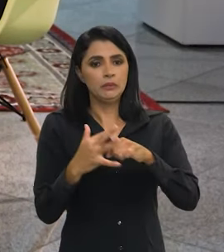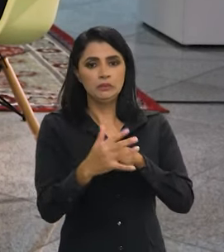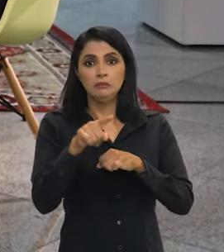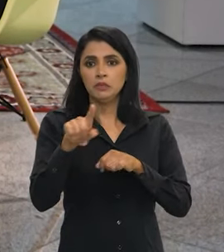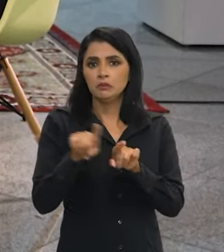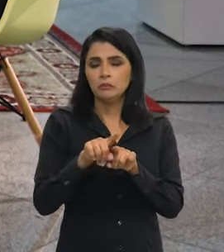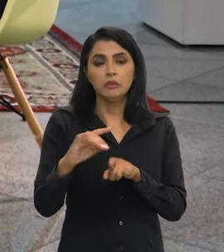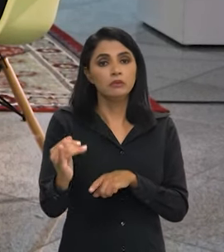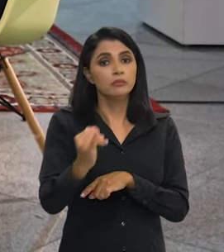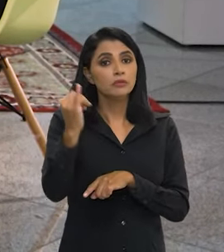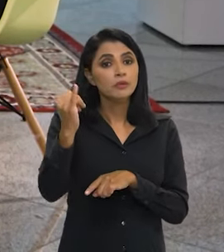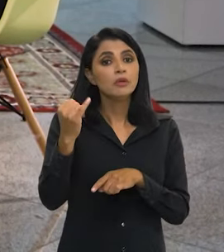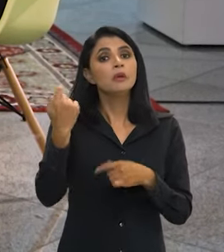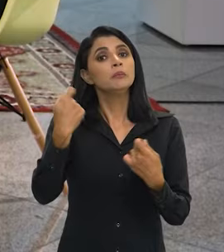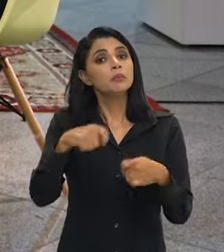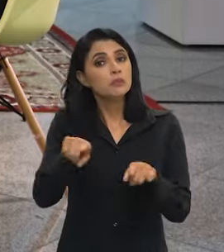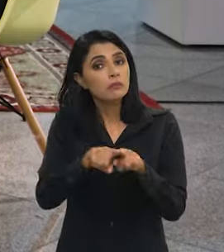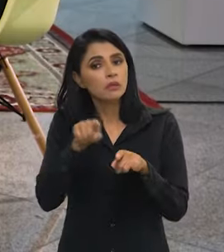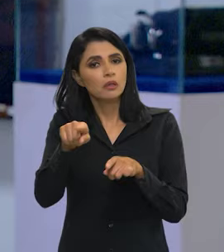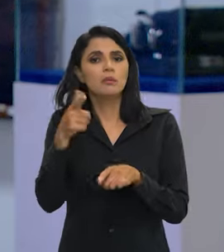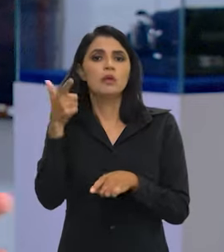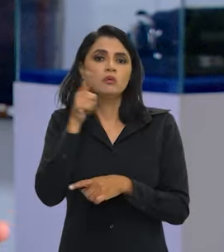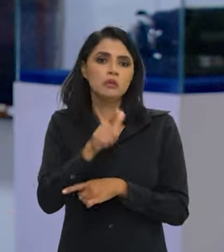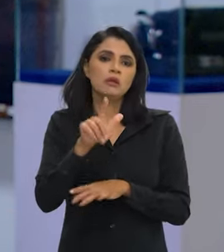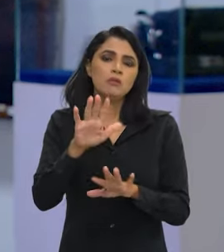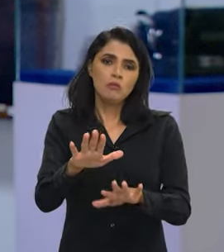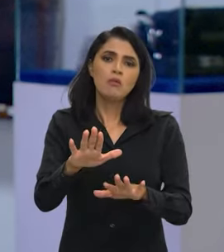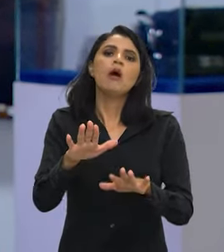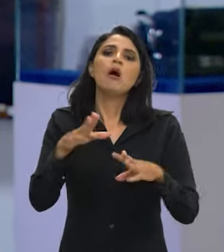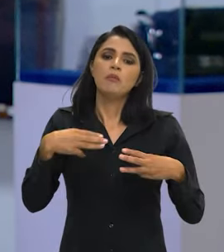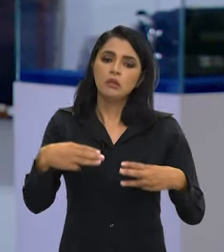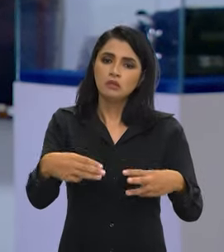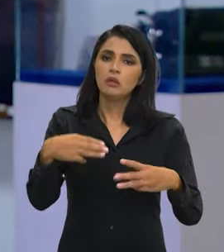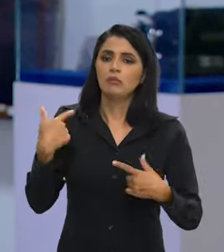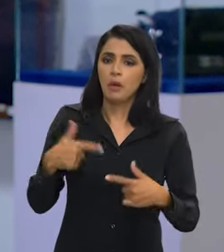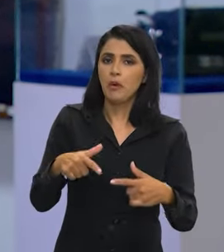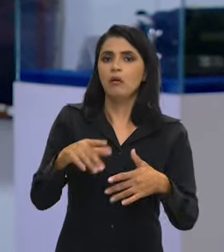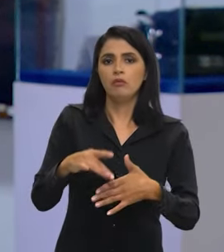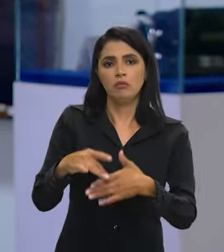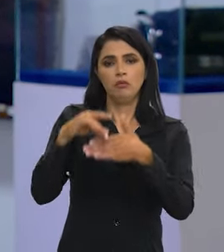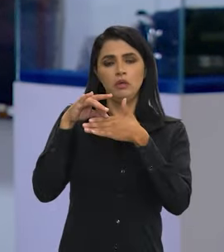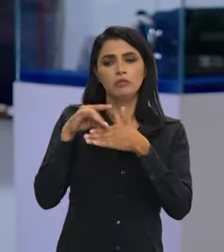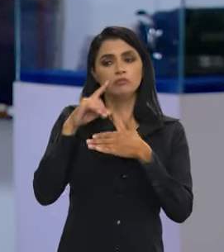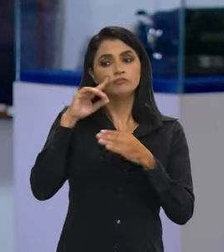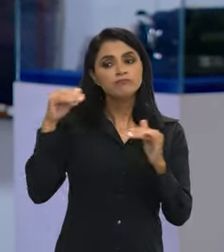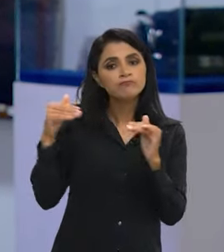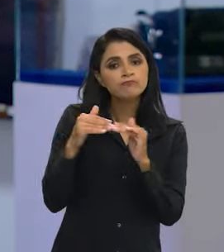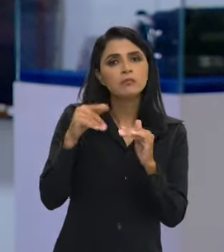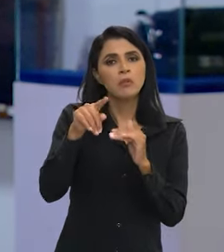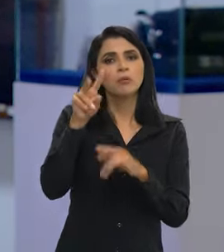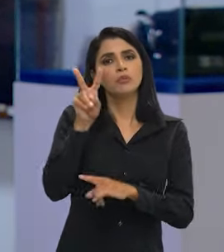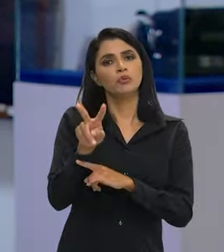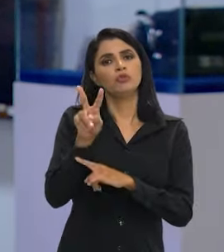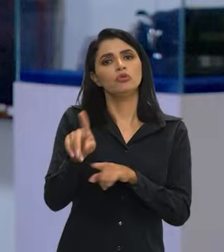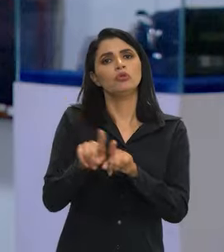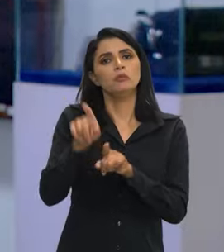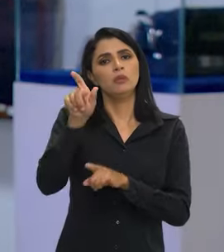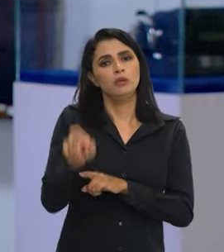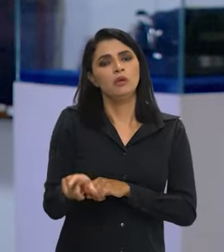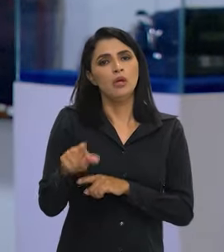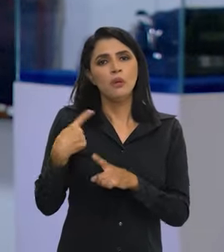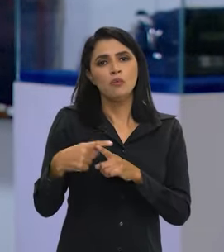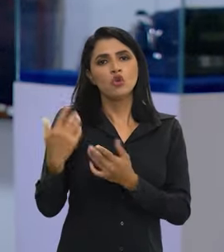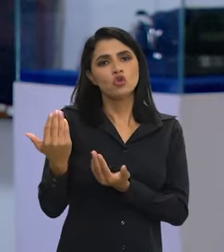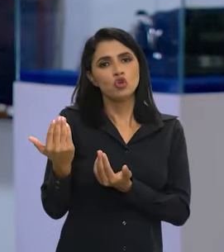Na pandemia foi muito importante, nós temos que também chegar ali, mas claro, o Ministério do Trabalho que toca isso, chegar em um consenso para protegê-los.